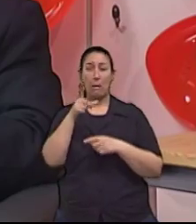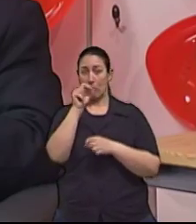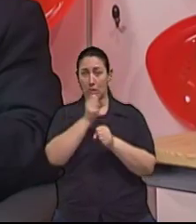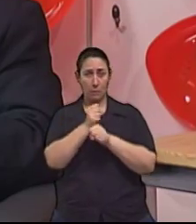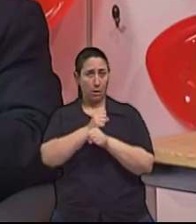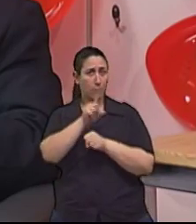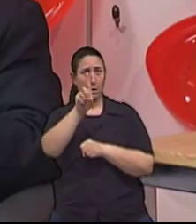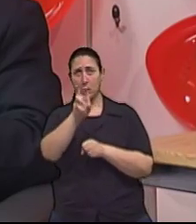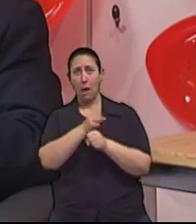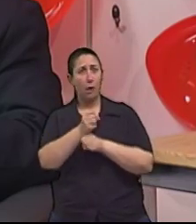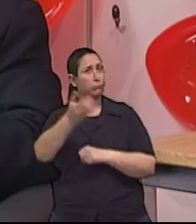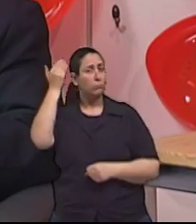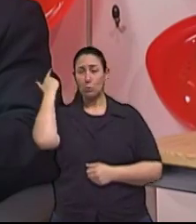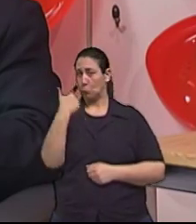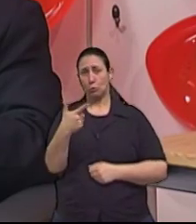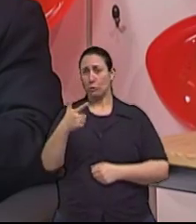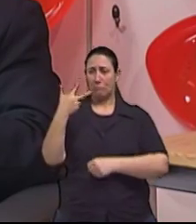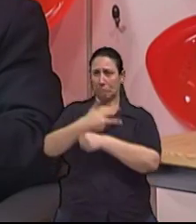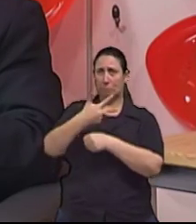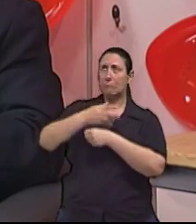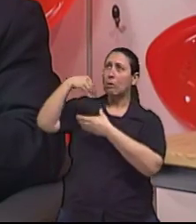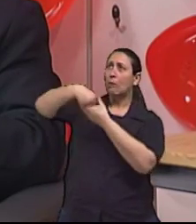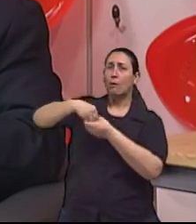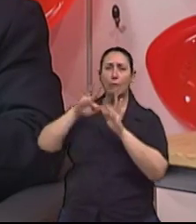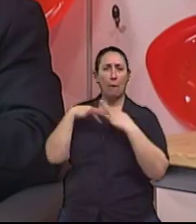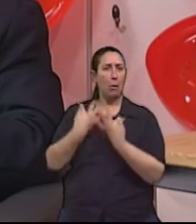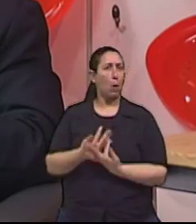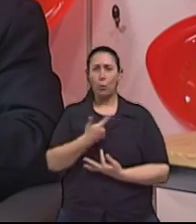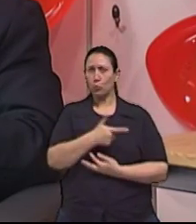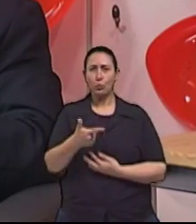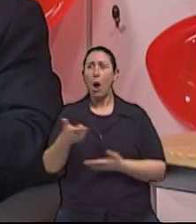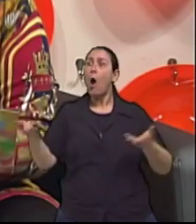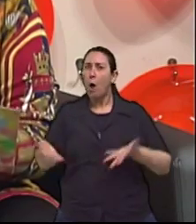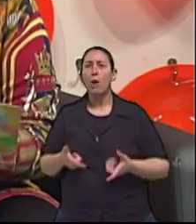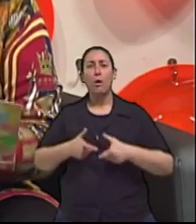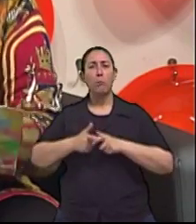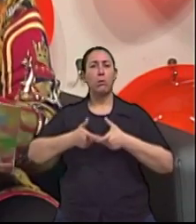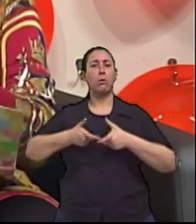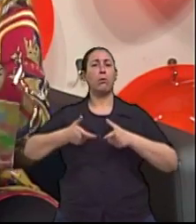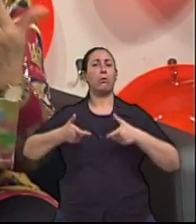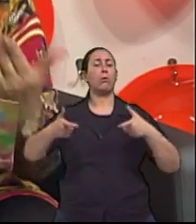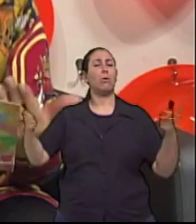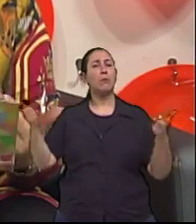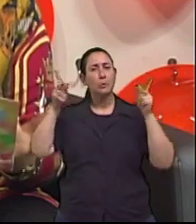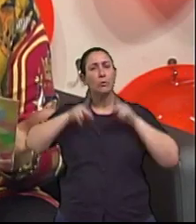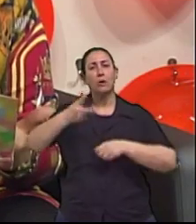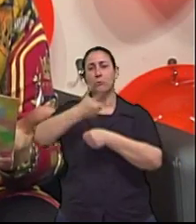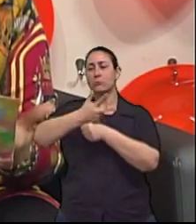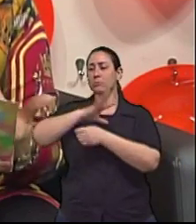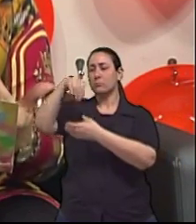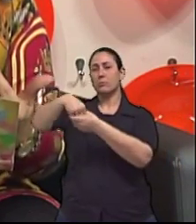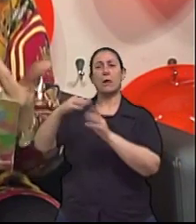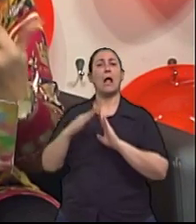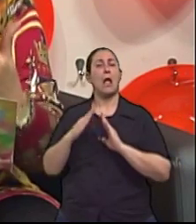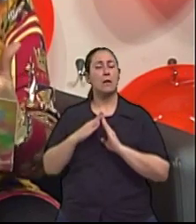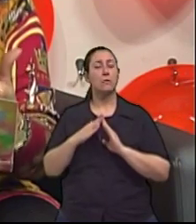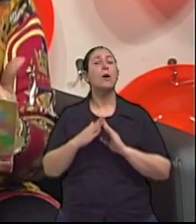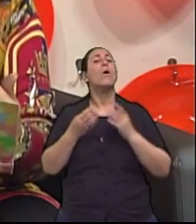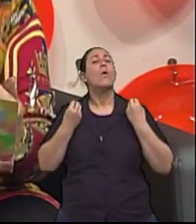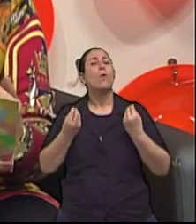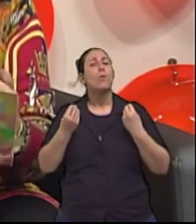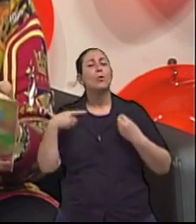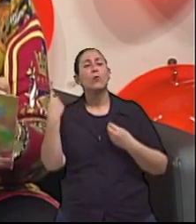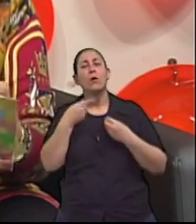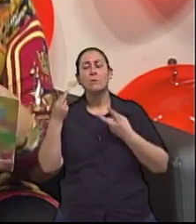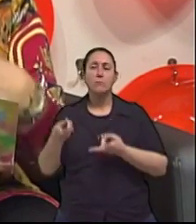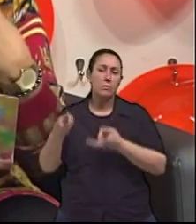anos, há 15 anos atrás, não tinham idosos em tantas famílias como nós temos hoje, convivendo com as diferentes faixas etárias. E o que a gente